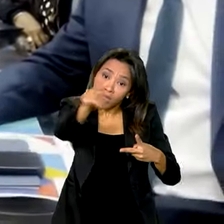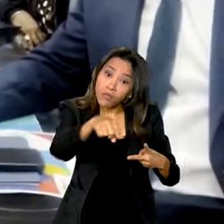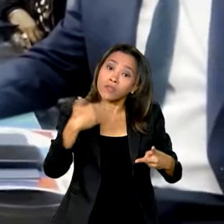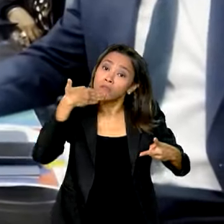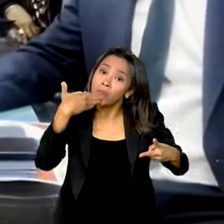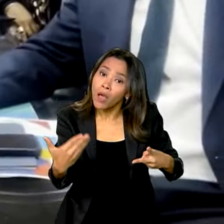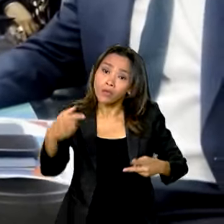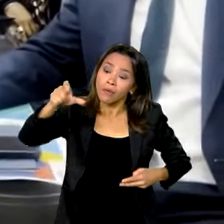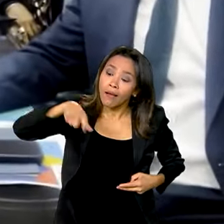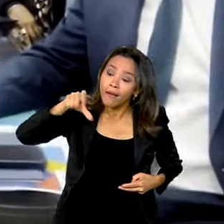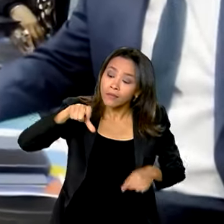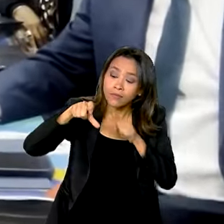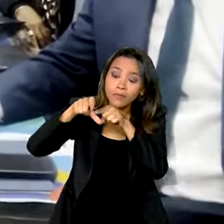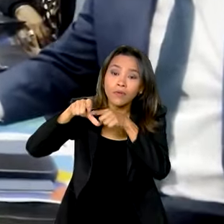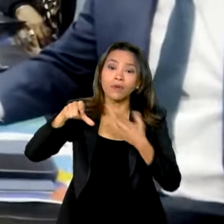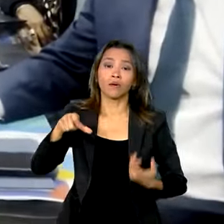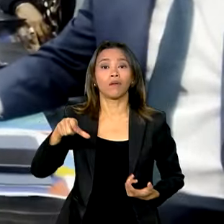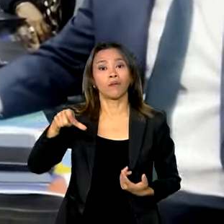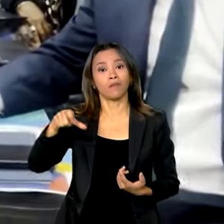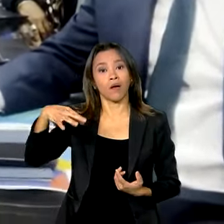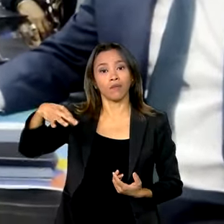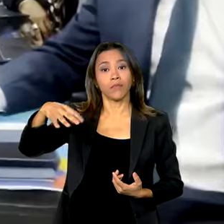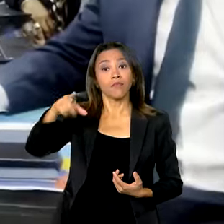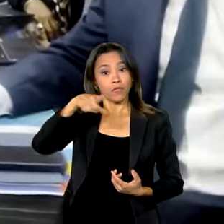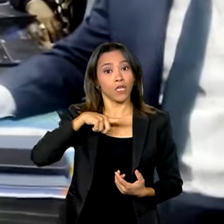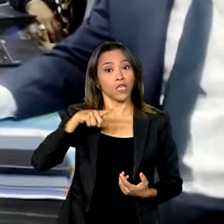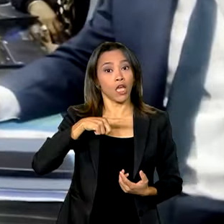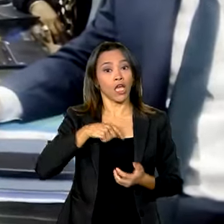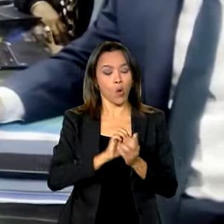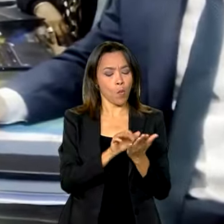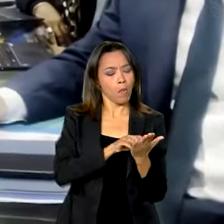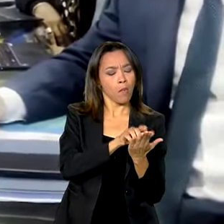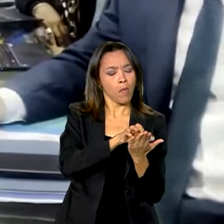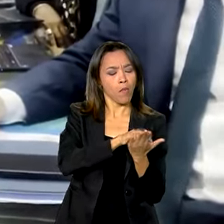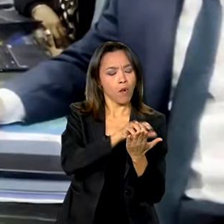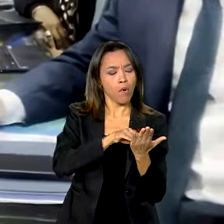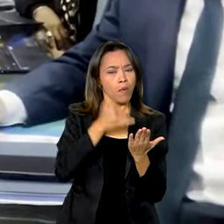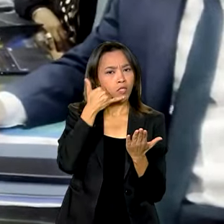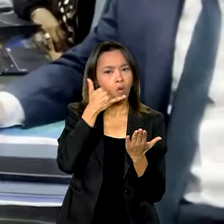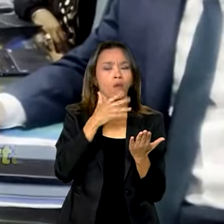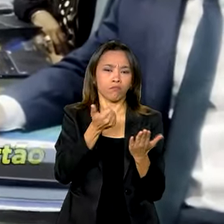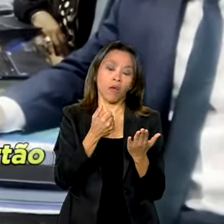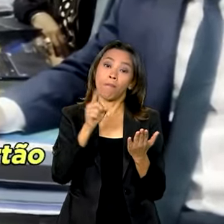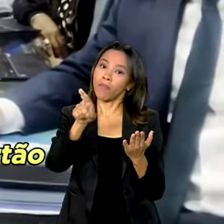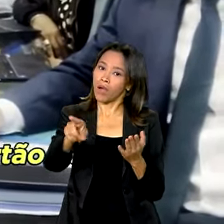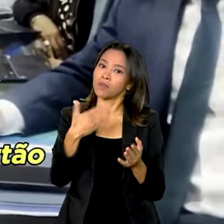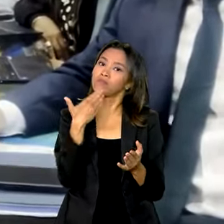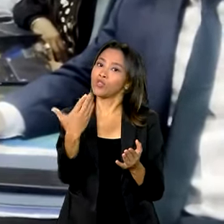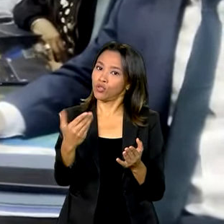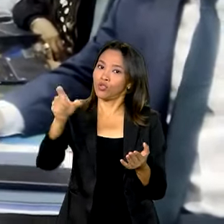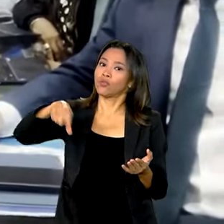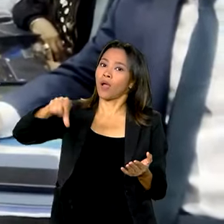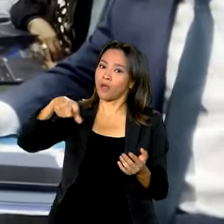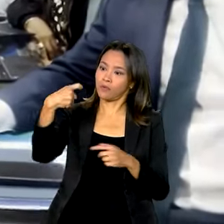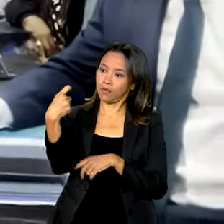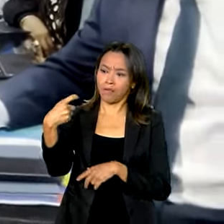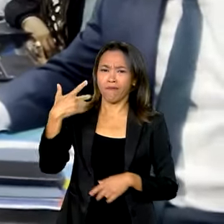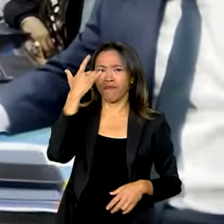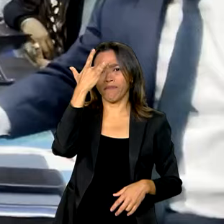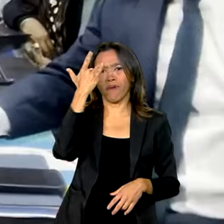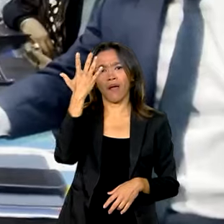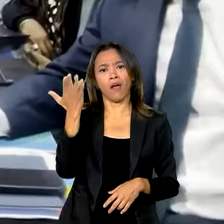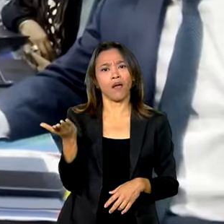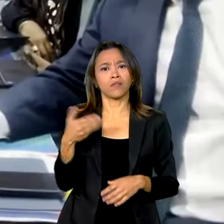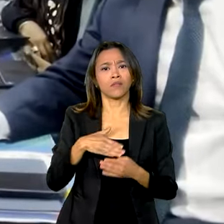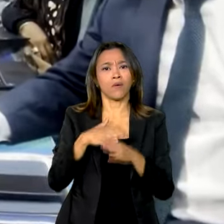cartão, cartão físico. Vocês têm um cartão eletrônico, mas não deixem de fazer a solicitação do cartão físico. É fácil, só entrar